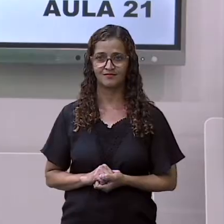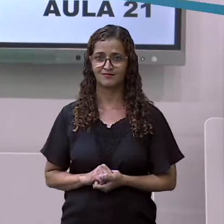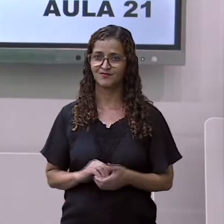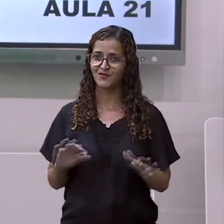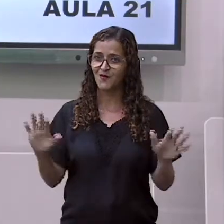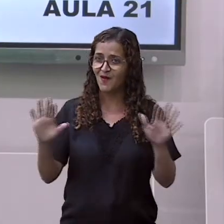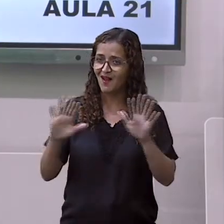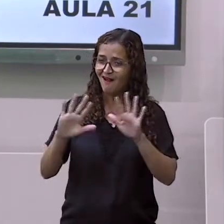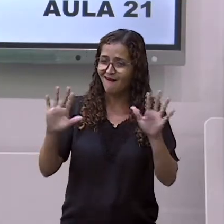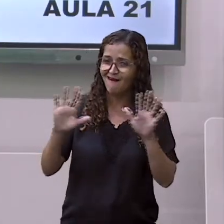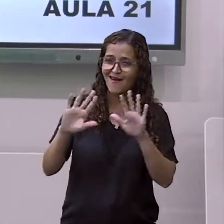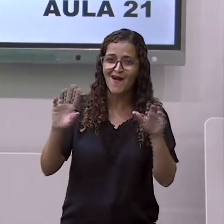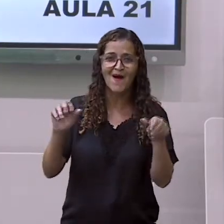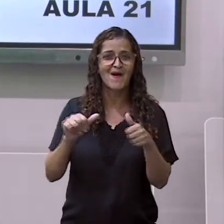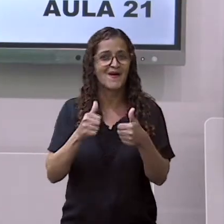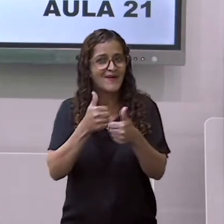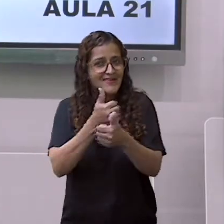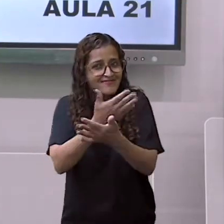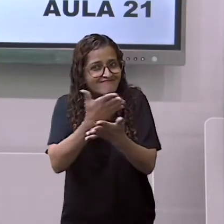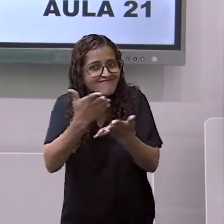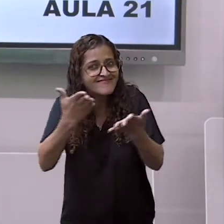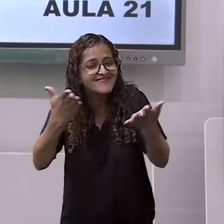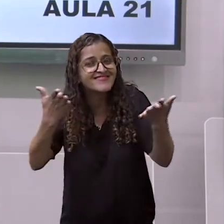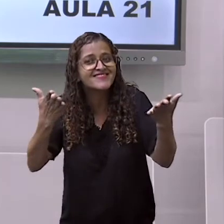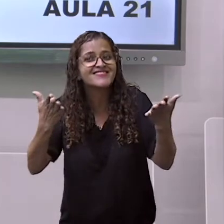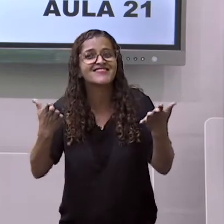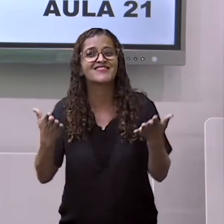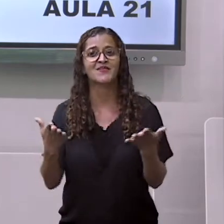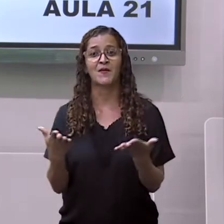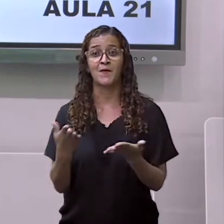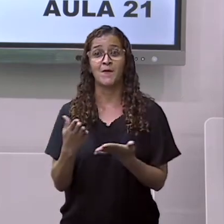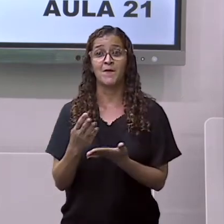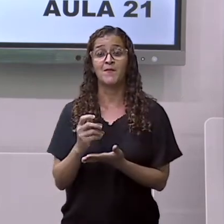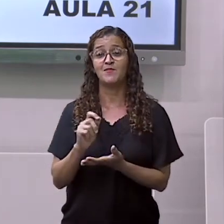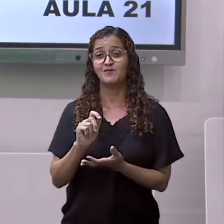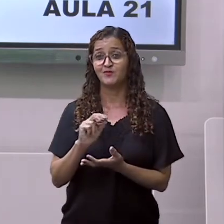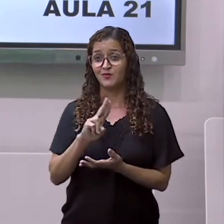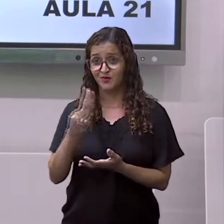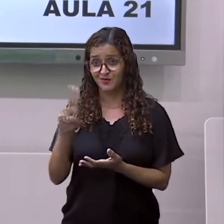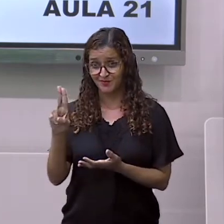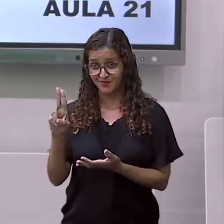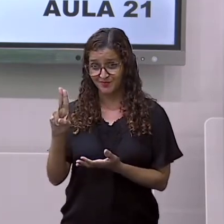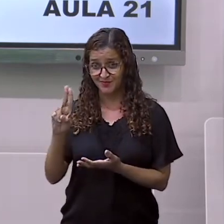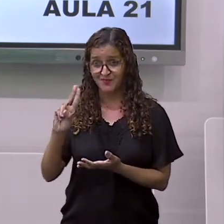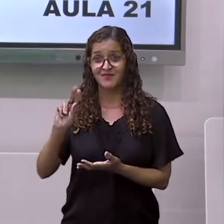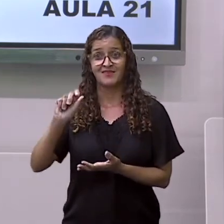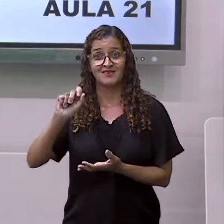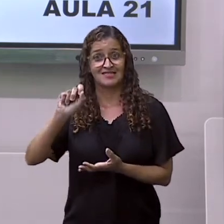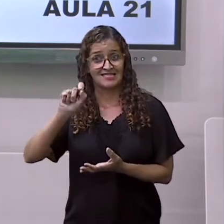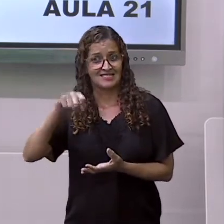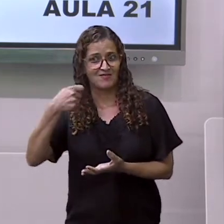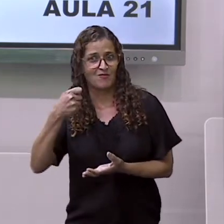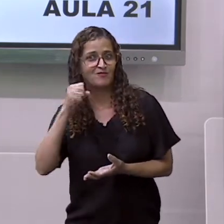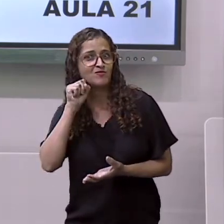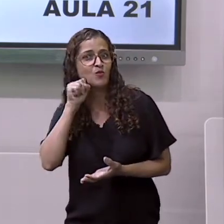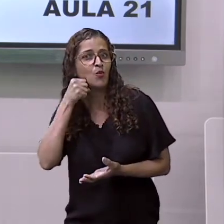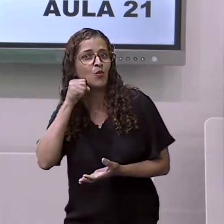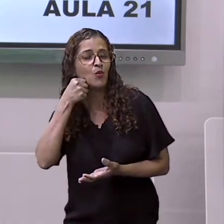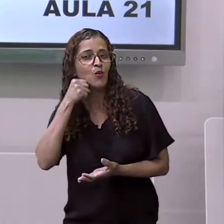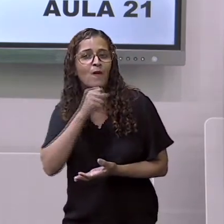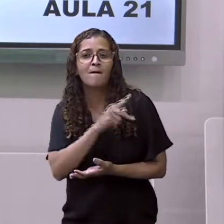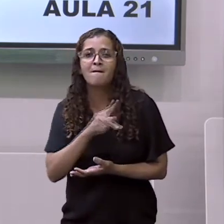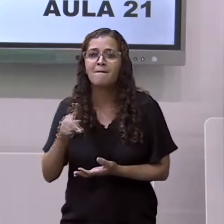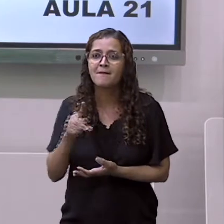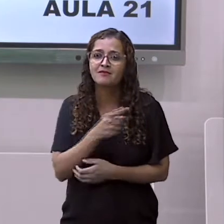Oi pessoal, tudo bem com vocês? Meu nome é Solange, sou professora do primeiro ano do Ensino Fundamental